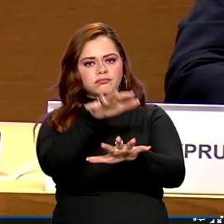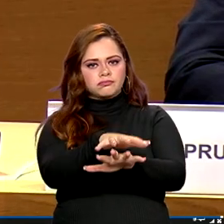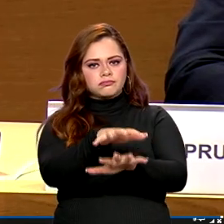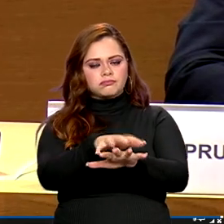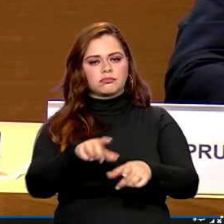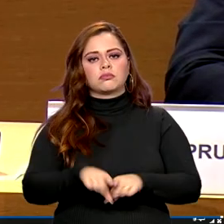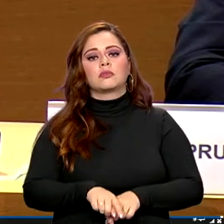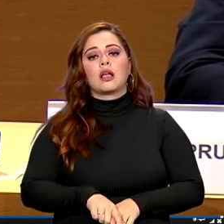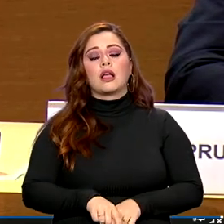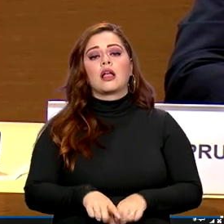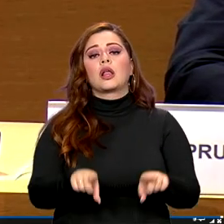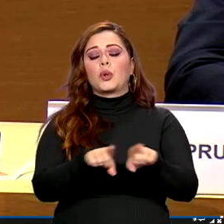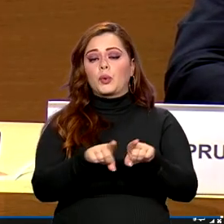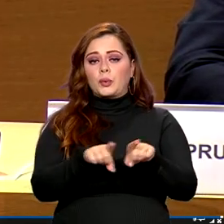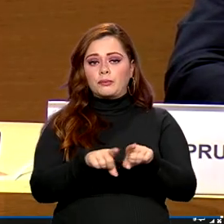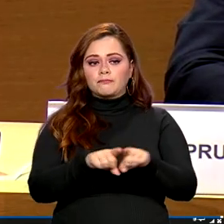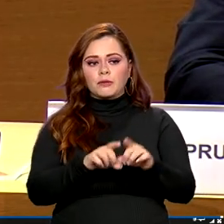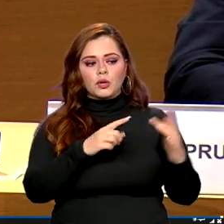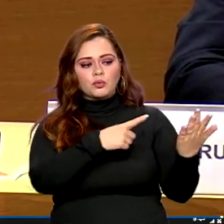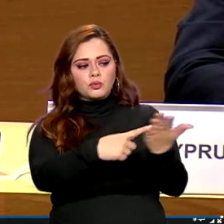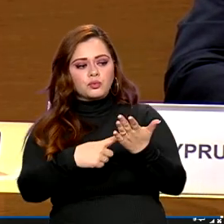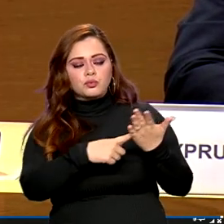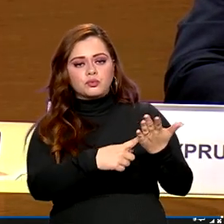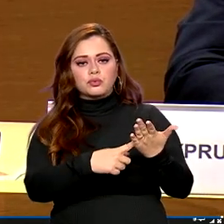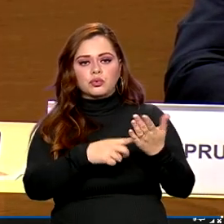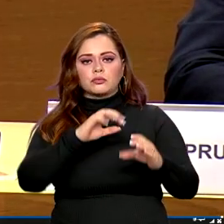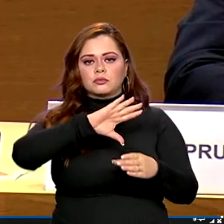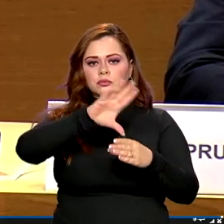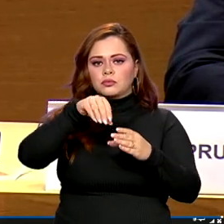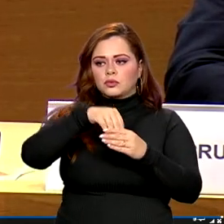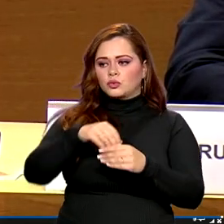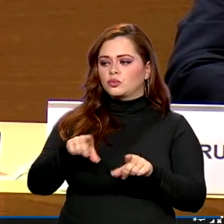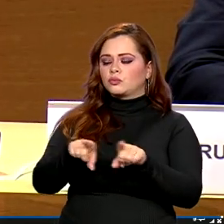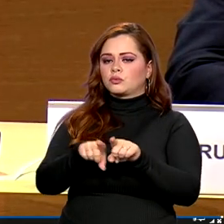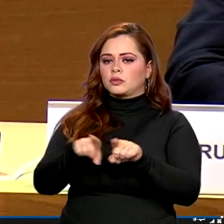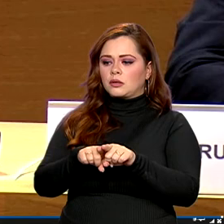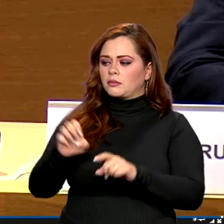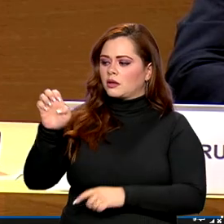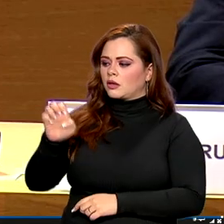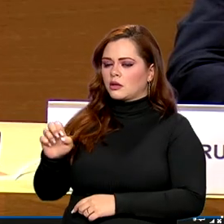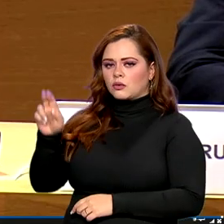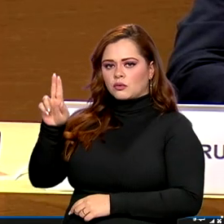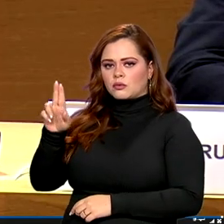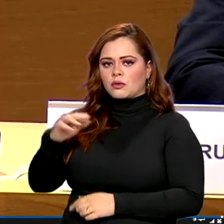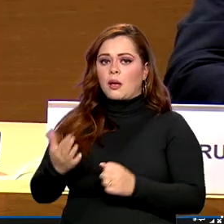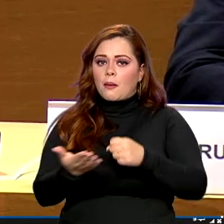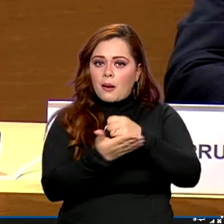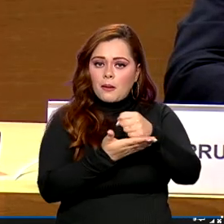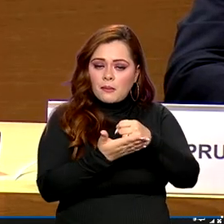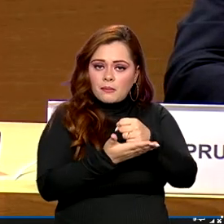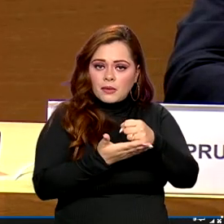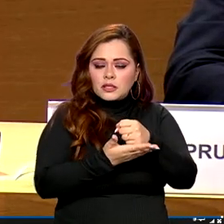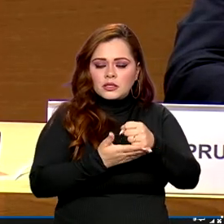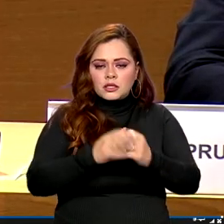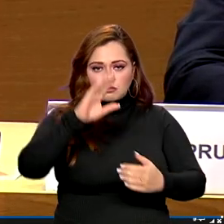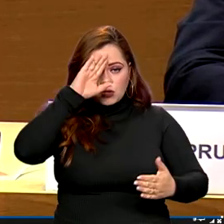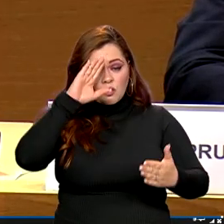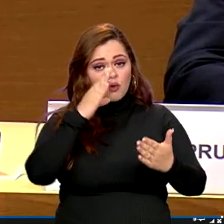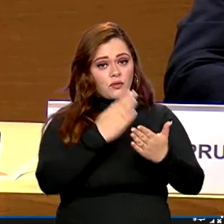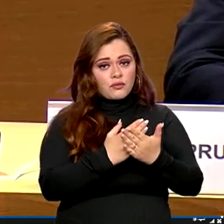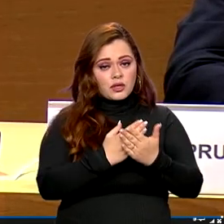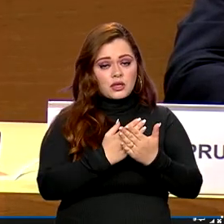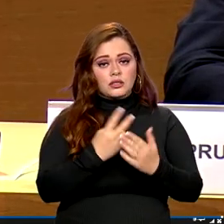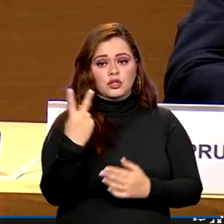conclusão do acordo Mercosul-União Europeia é uma prioridade e deve estar baseada na confiança mútua